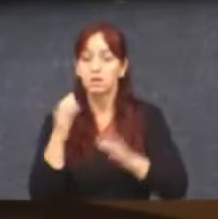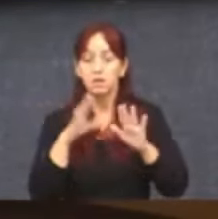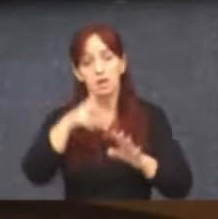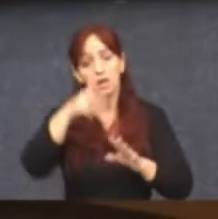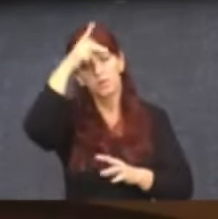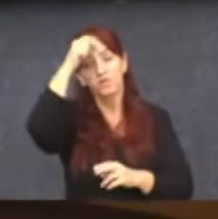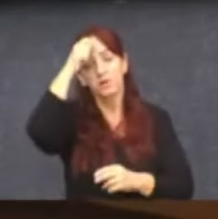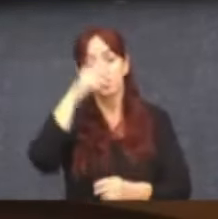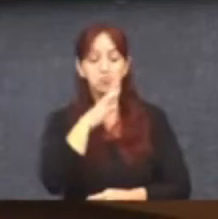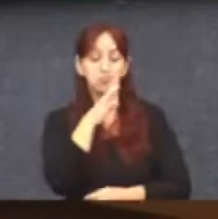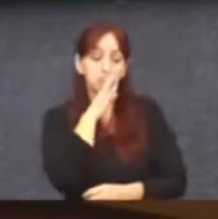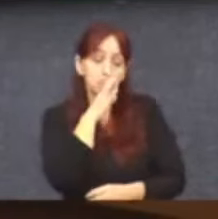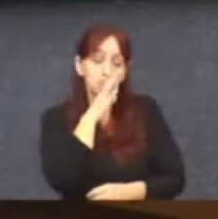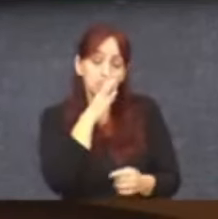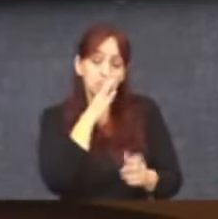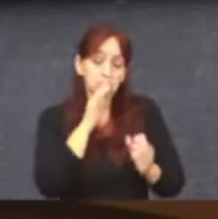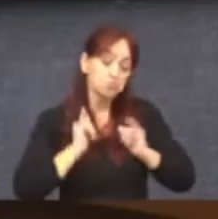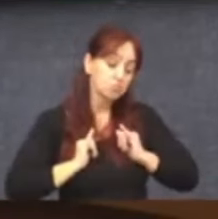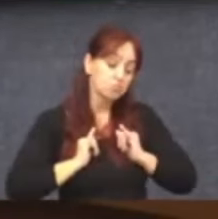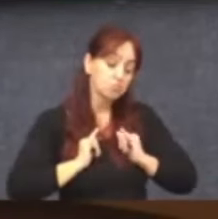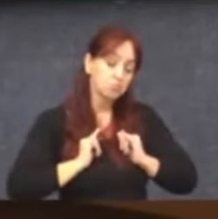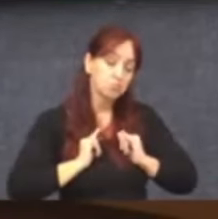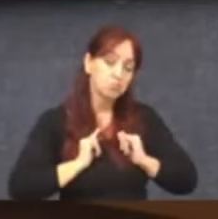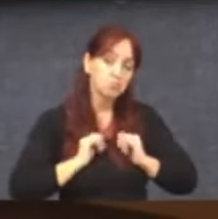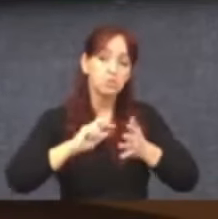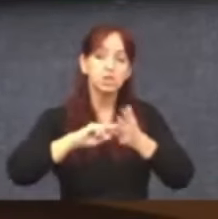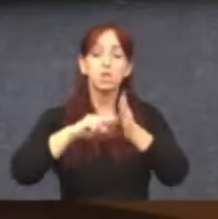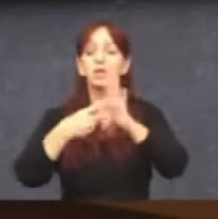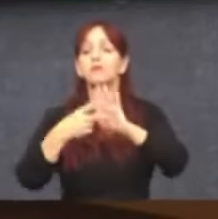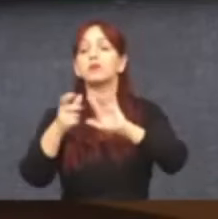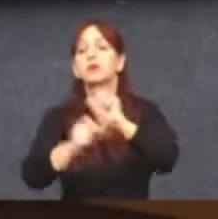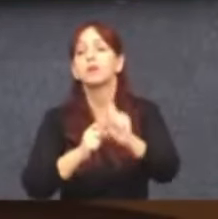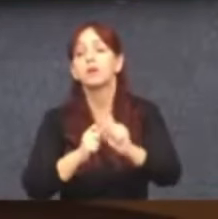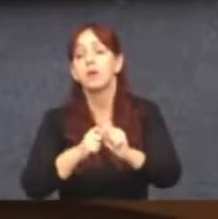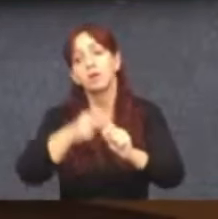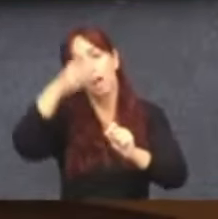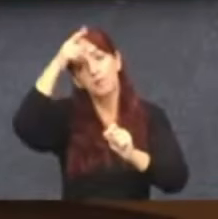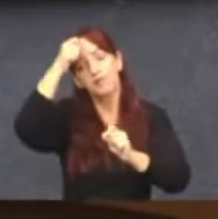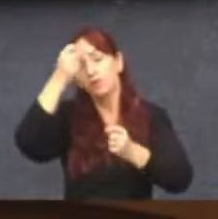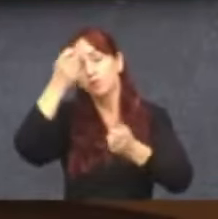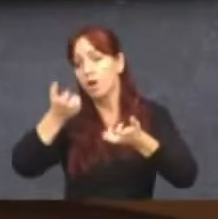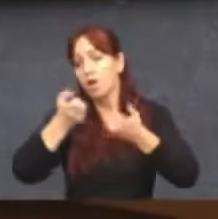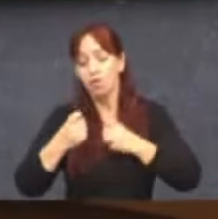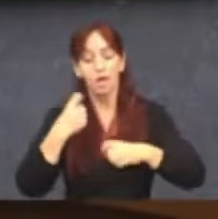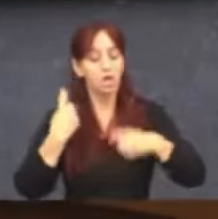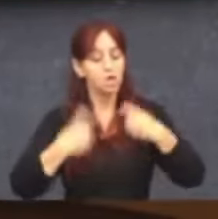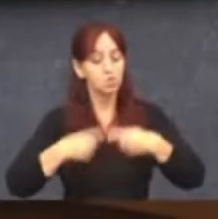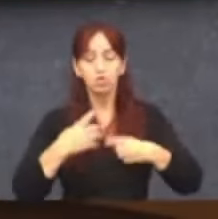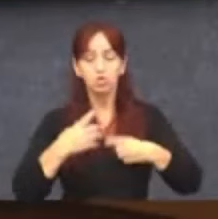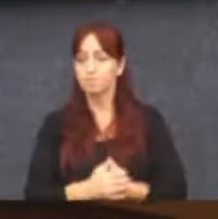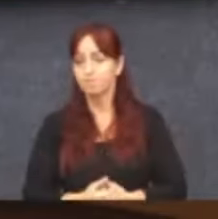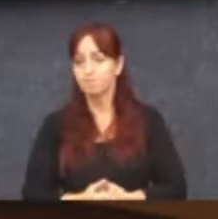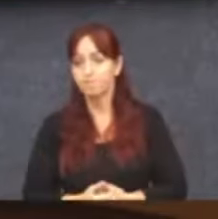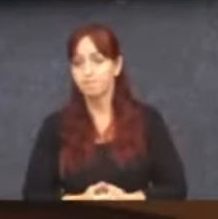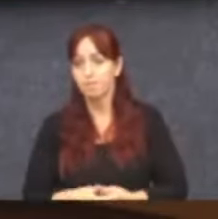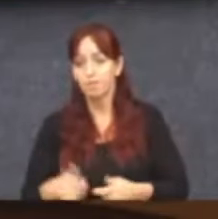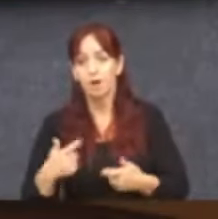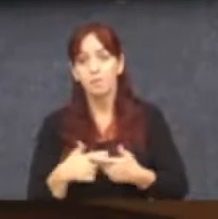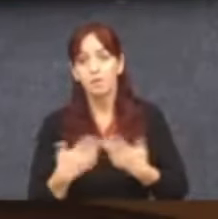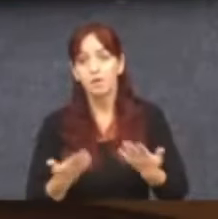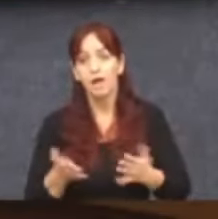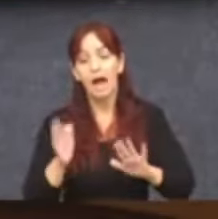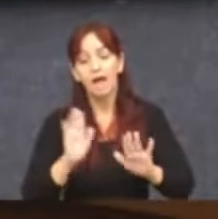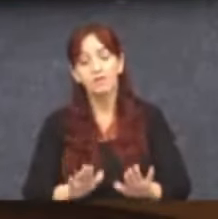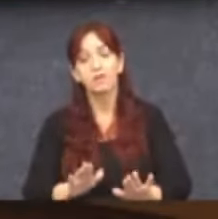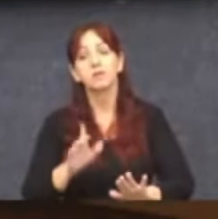prefeitura quer dizer, eu não quero discutir isso, porque, certamente, já tenho